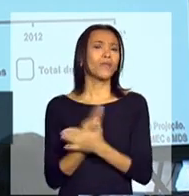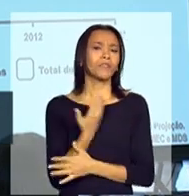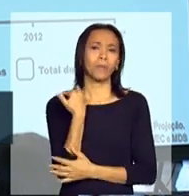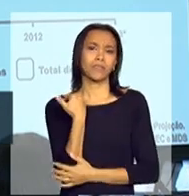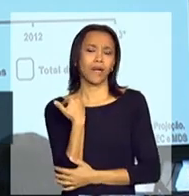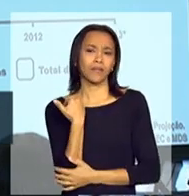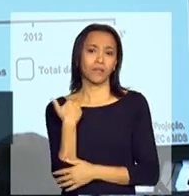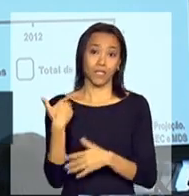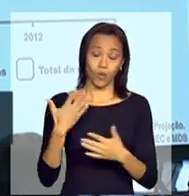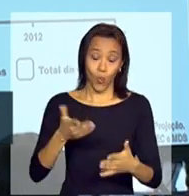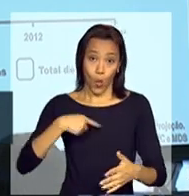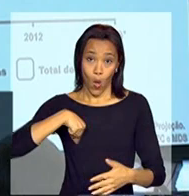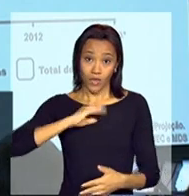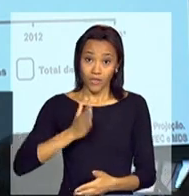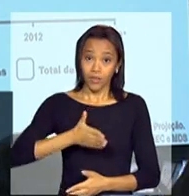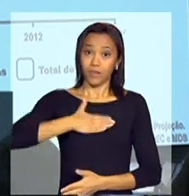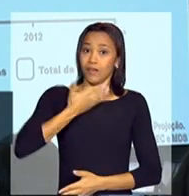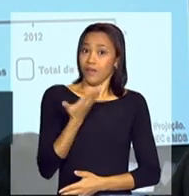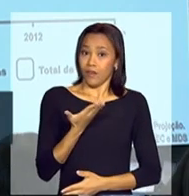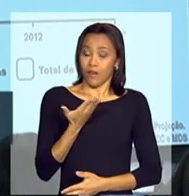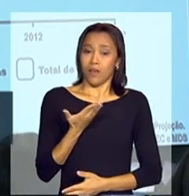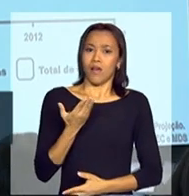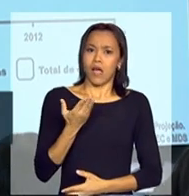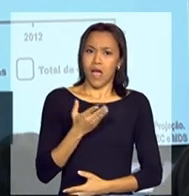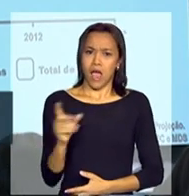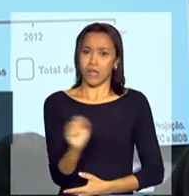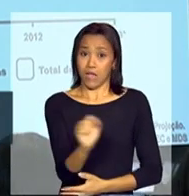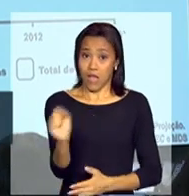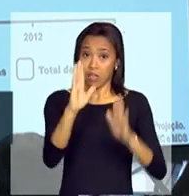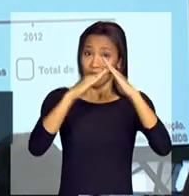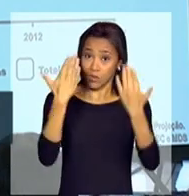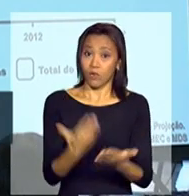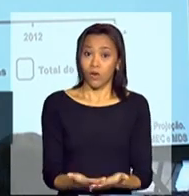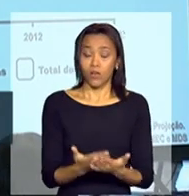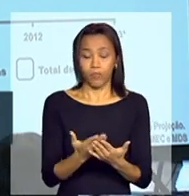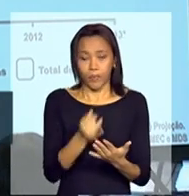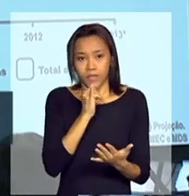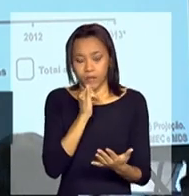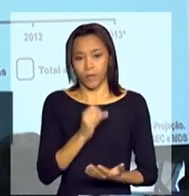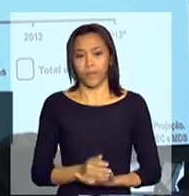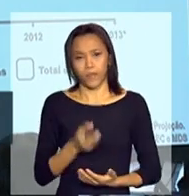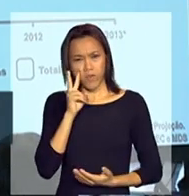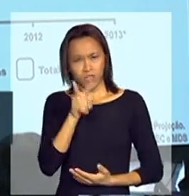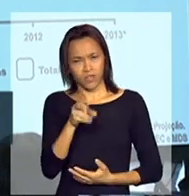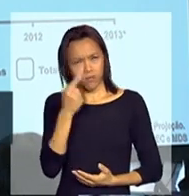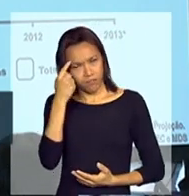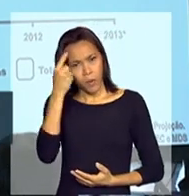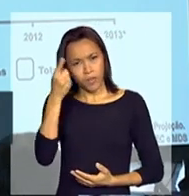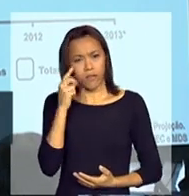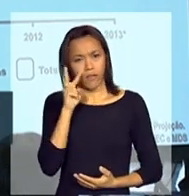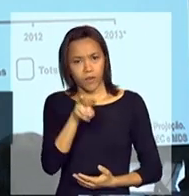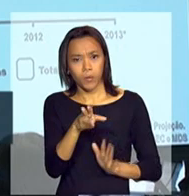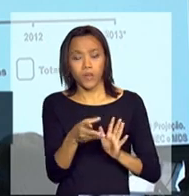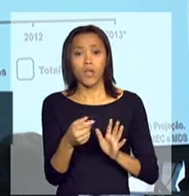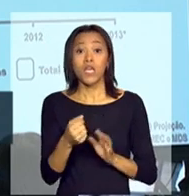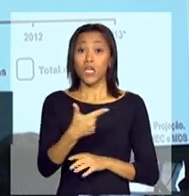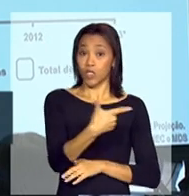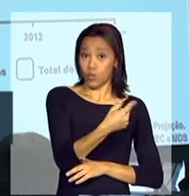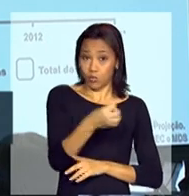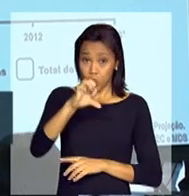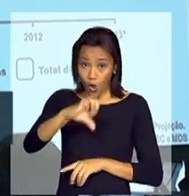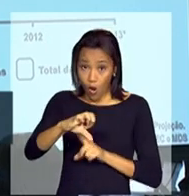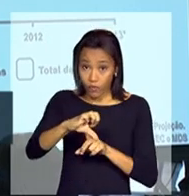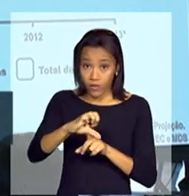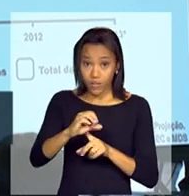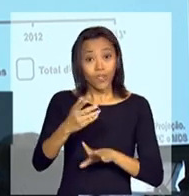grata surpresa, uma parte das nossas escolas... Então, aqui nós temos, só para vocês terem uma ideia, por exemplo, em 2009, nós